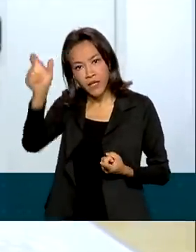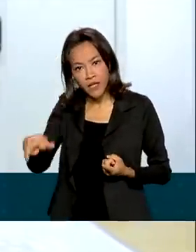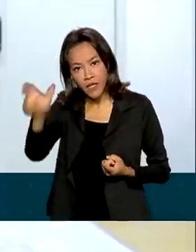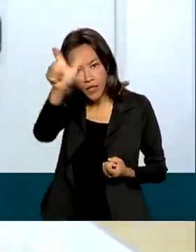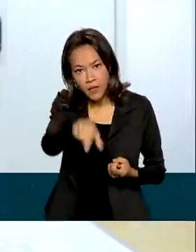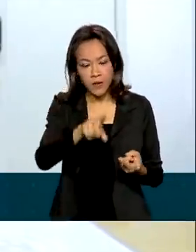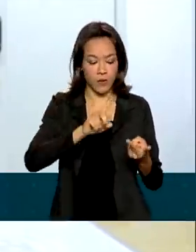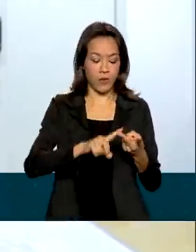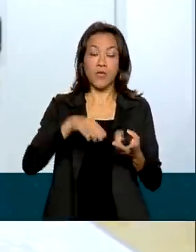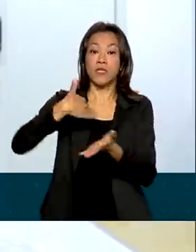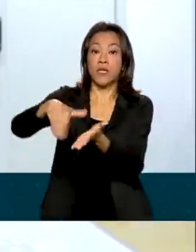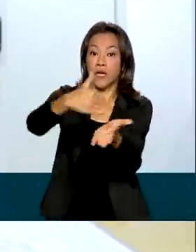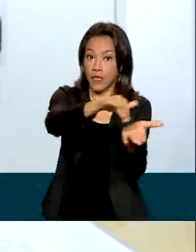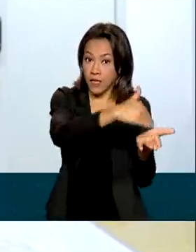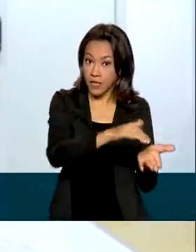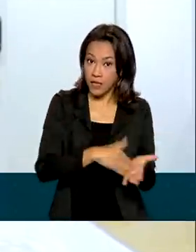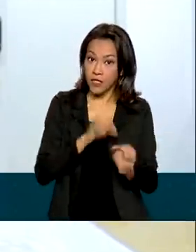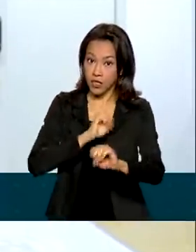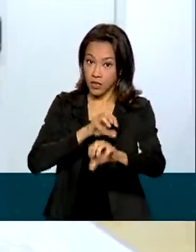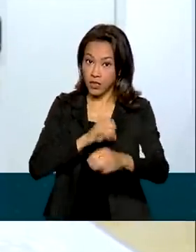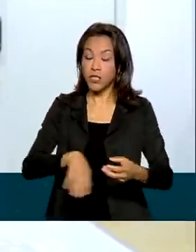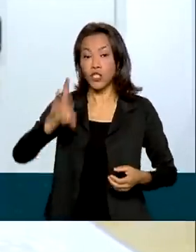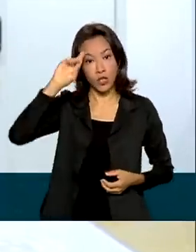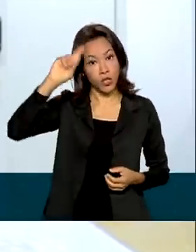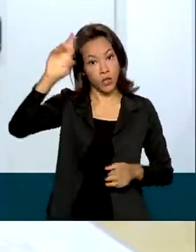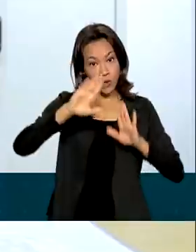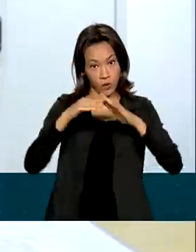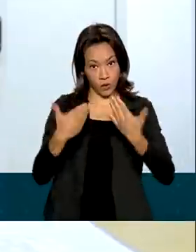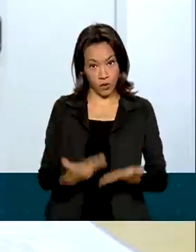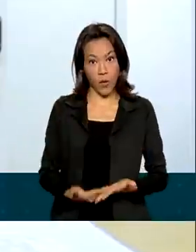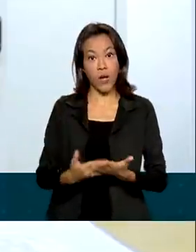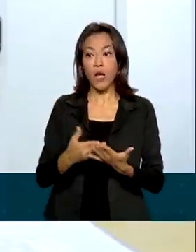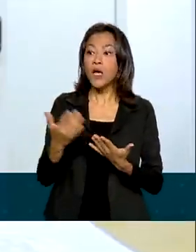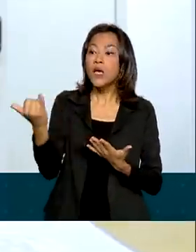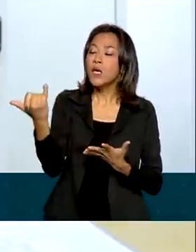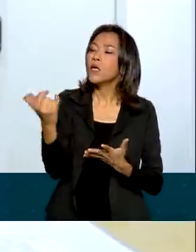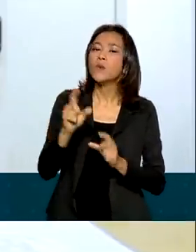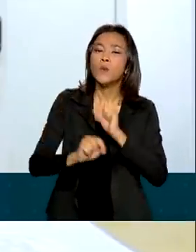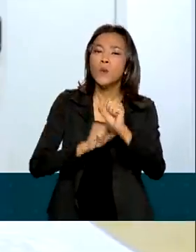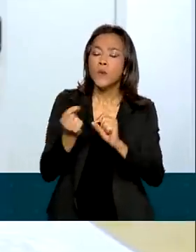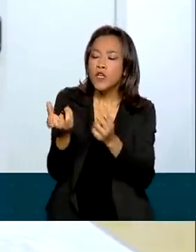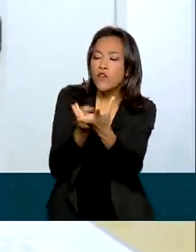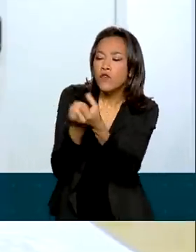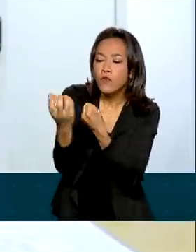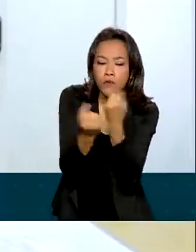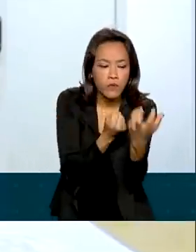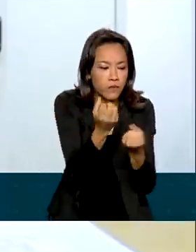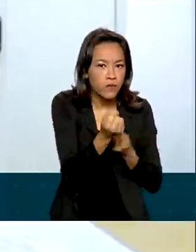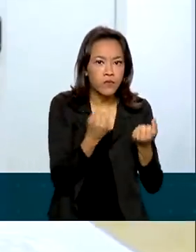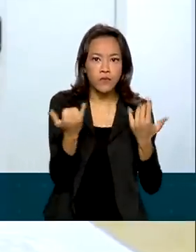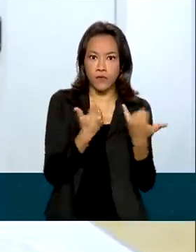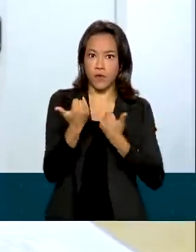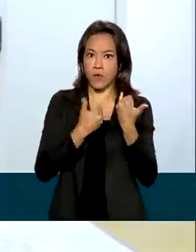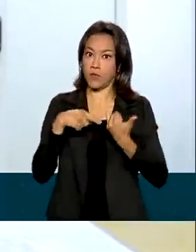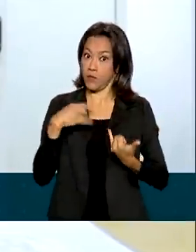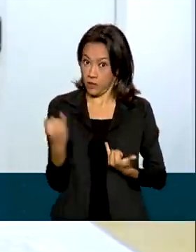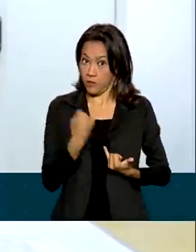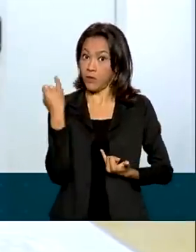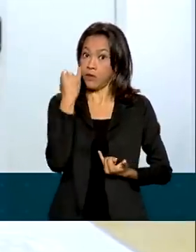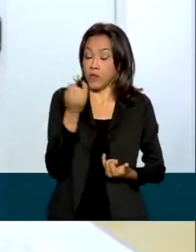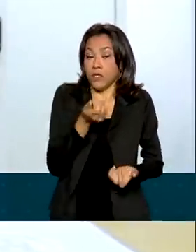secretários de educação e diretores de escola, nos permitem colher alguns dados bastante significativos,